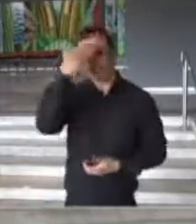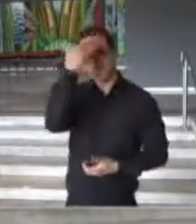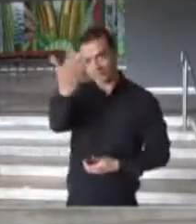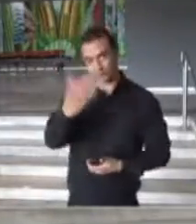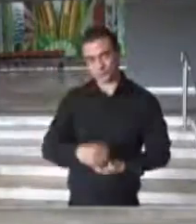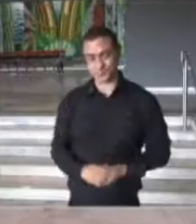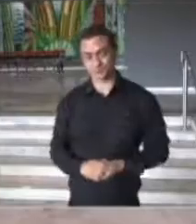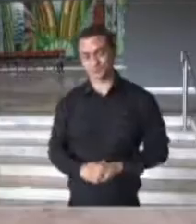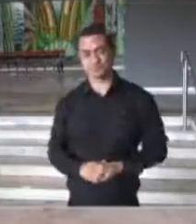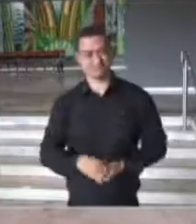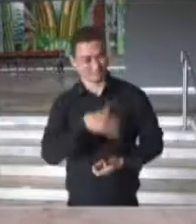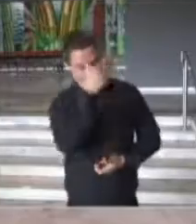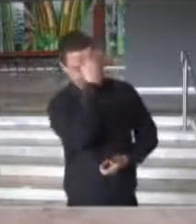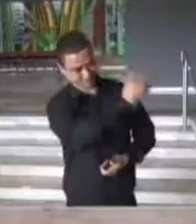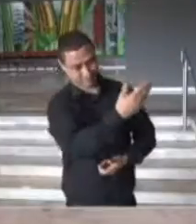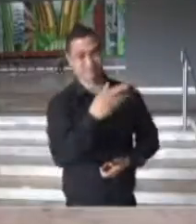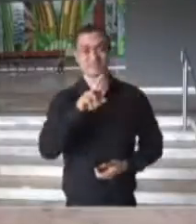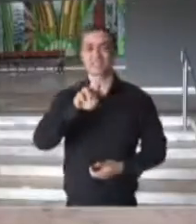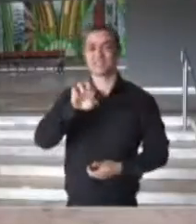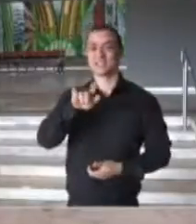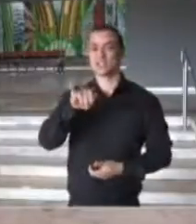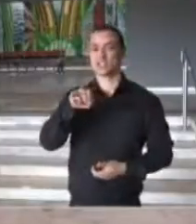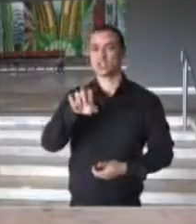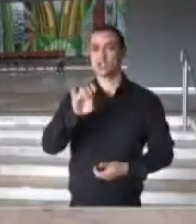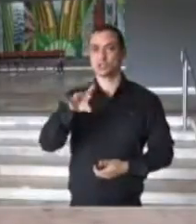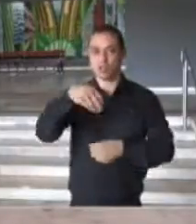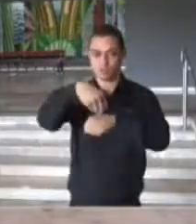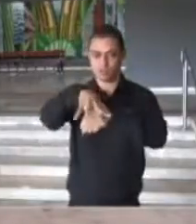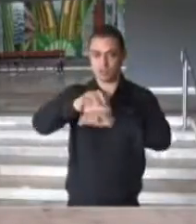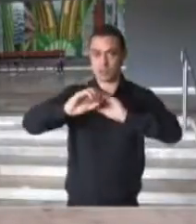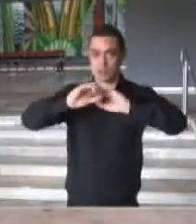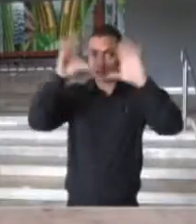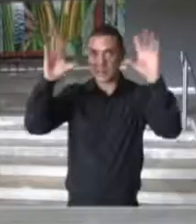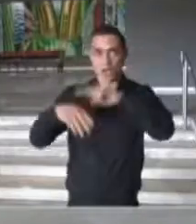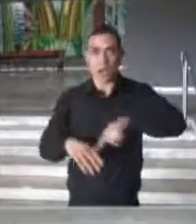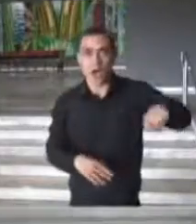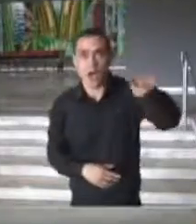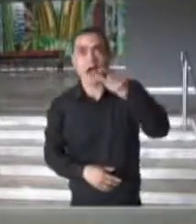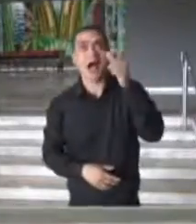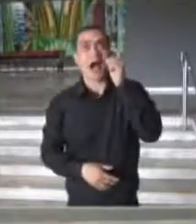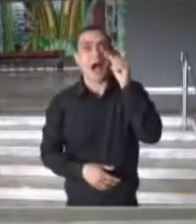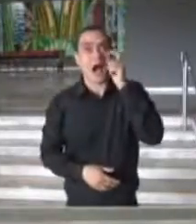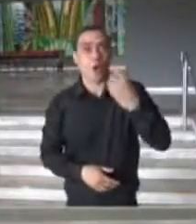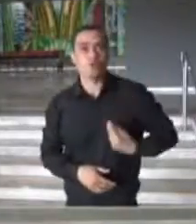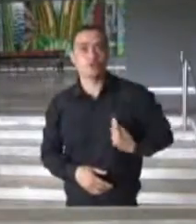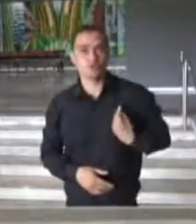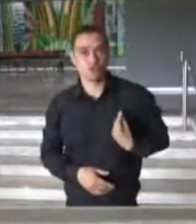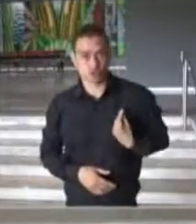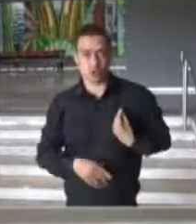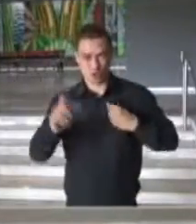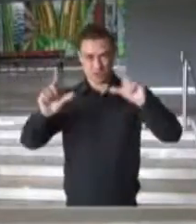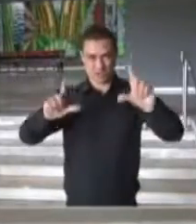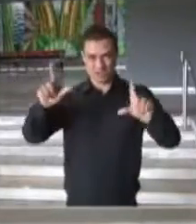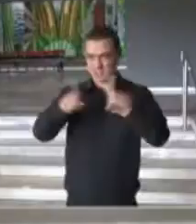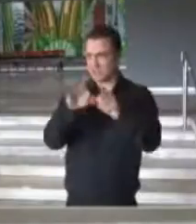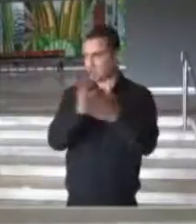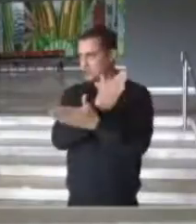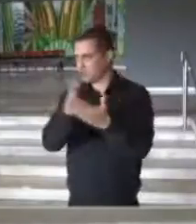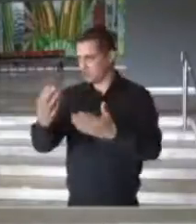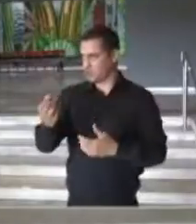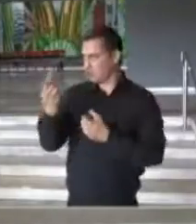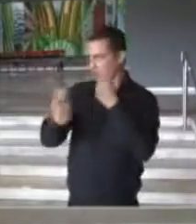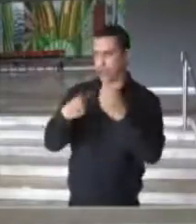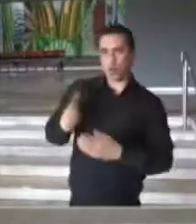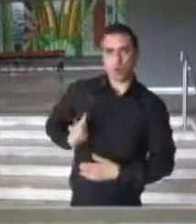governador. Obrigado, doutora Regiane. Apenas para esclarecer uma vez mais aos que estão nos assistindo aqui ao vivo, em transmissões de TV e também aos jornalistas que aqui